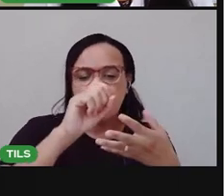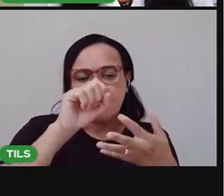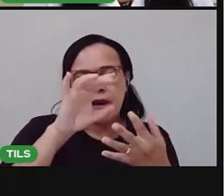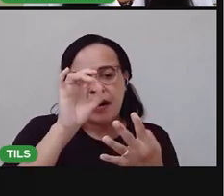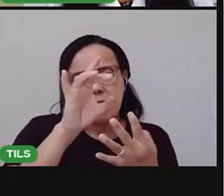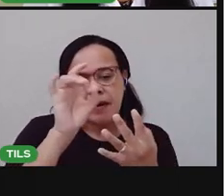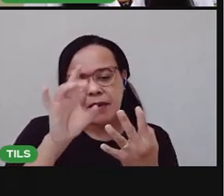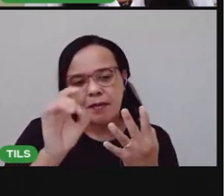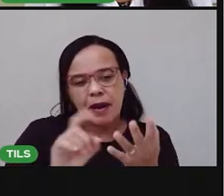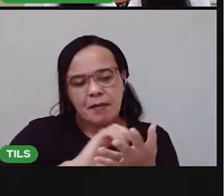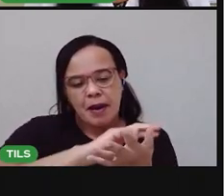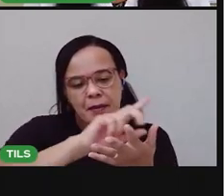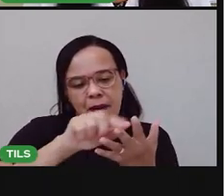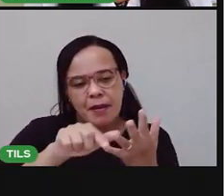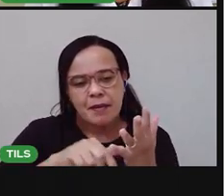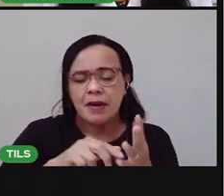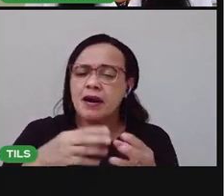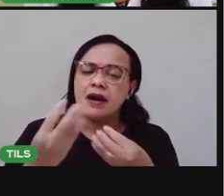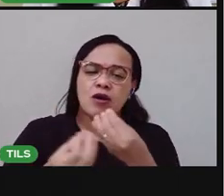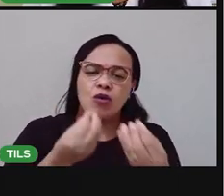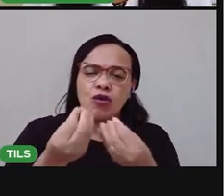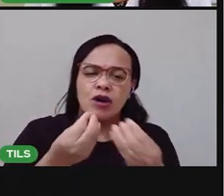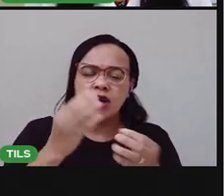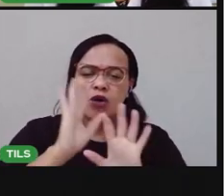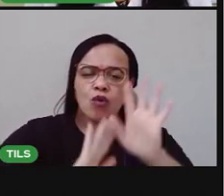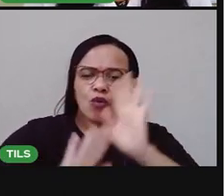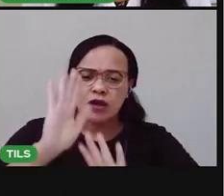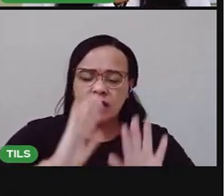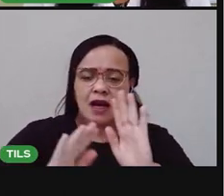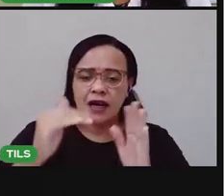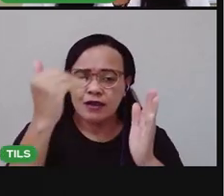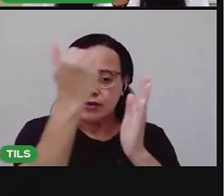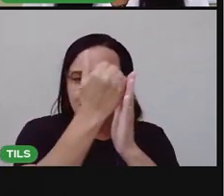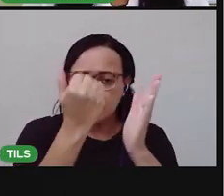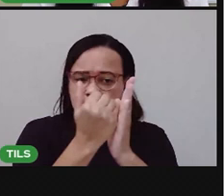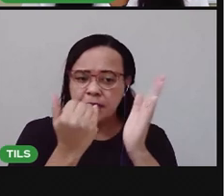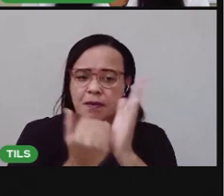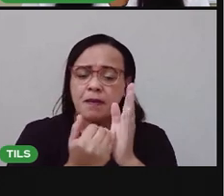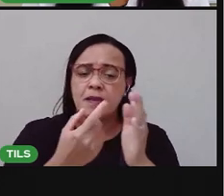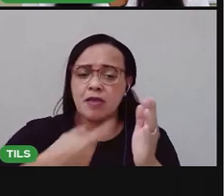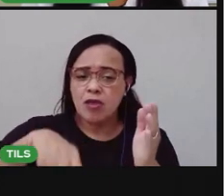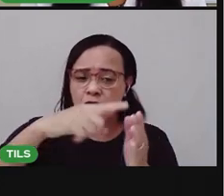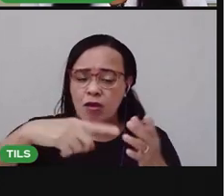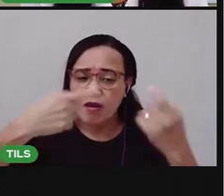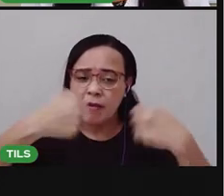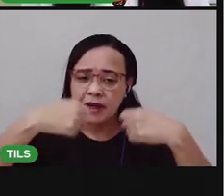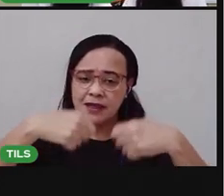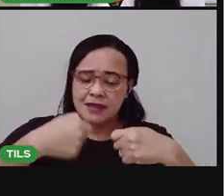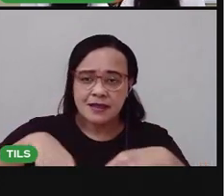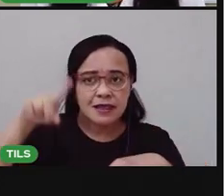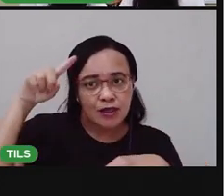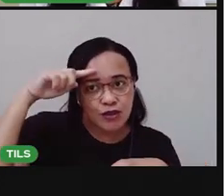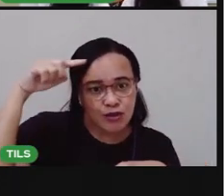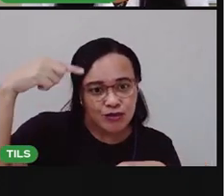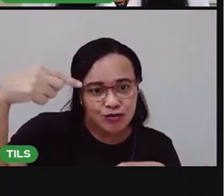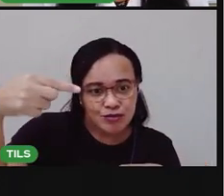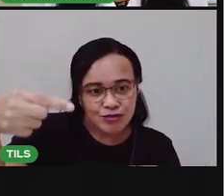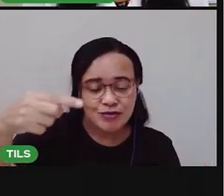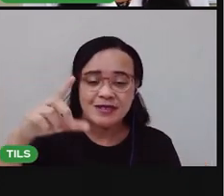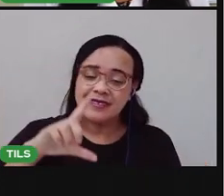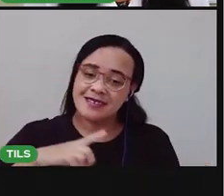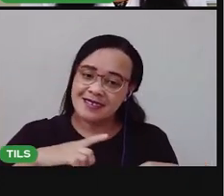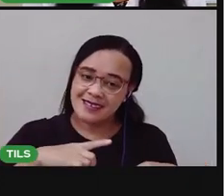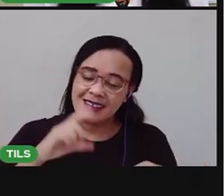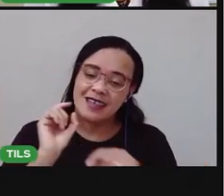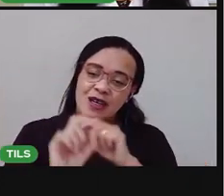esses cuidados em uma sequência, organizando em uma rotina. Entendendo que há